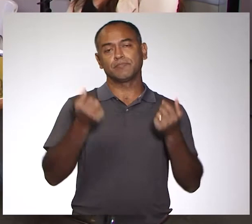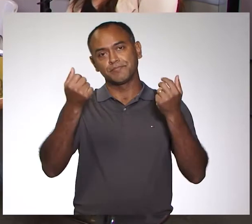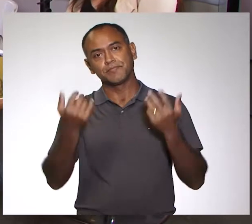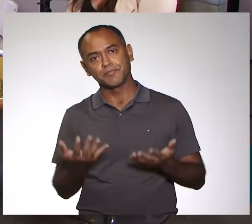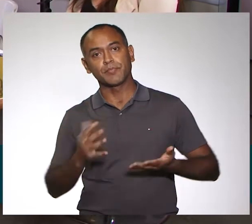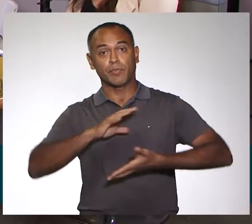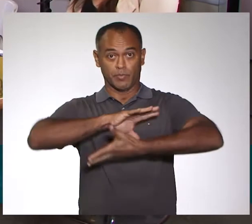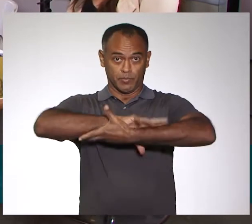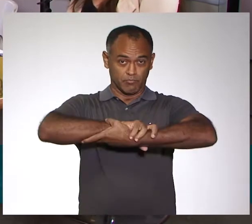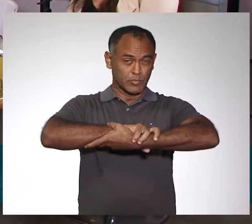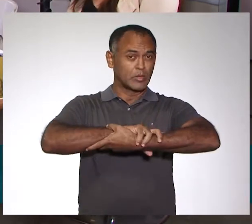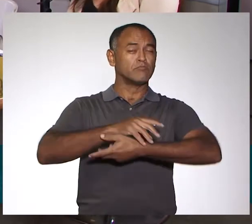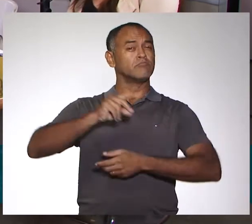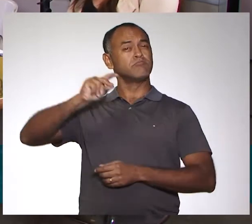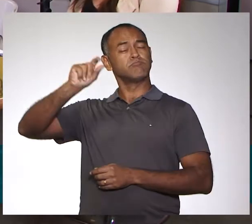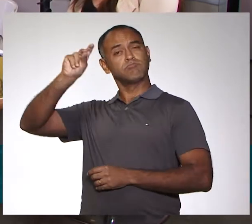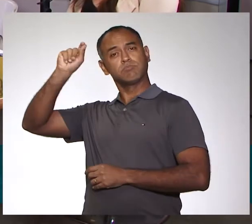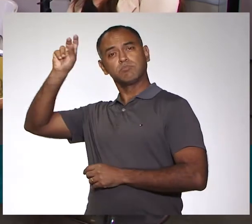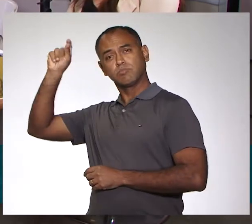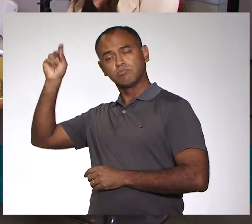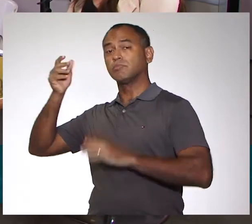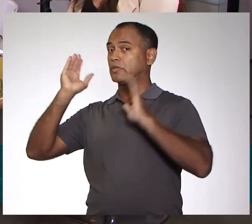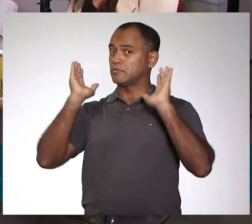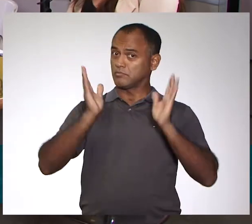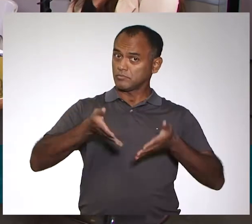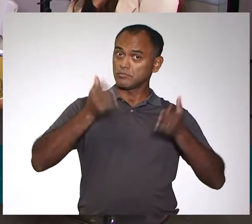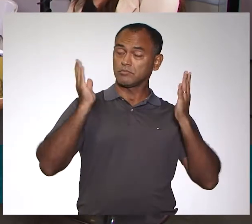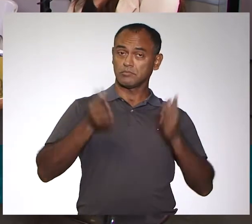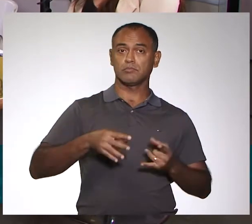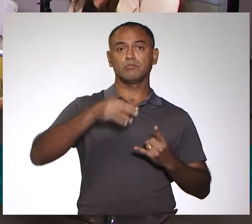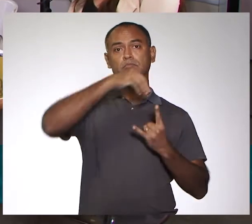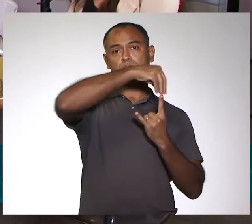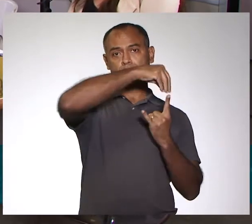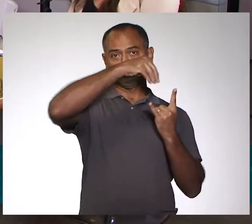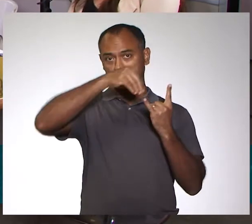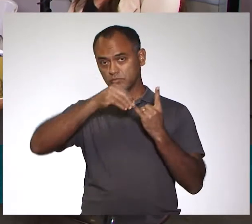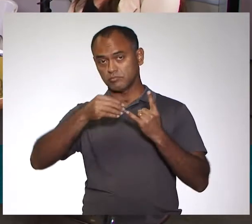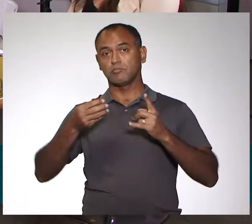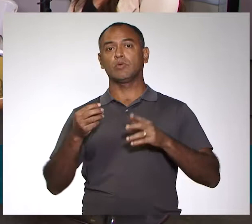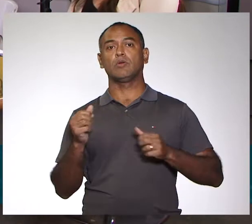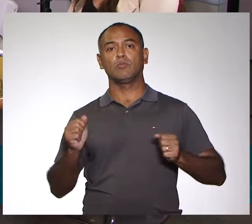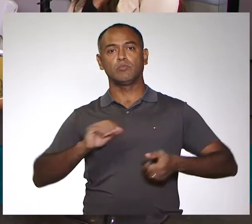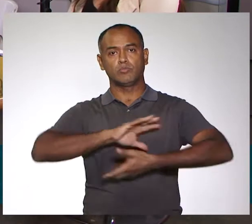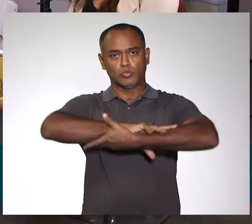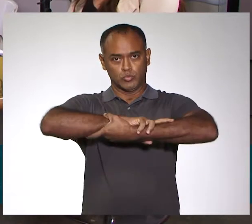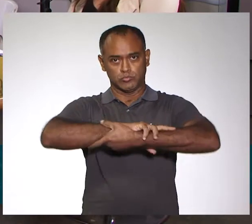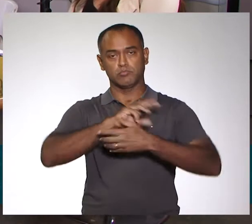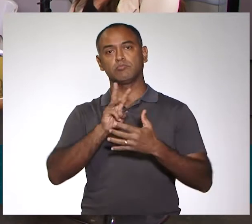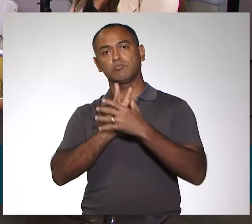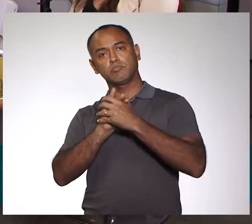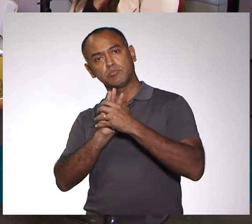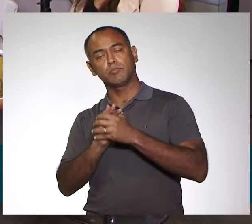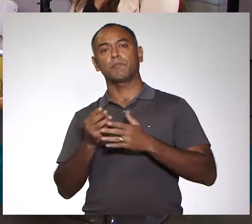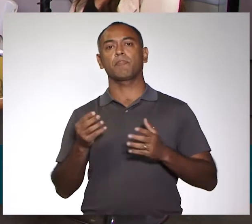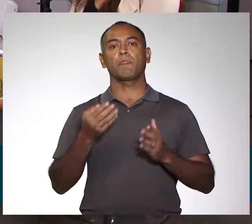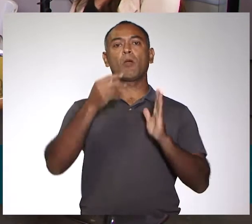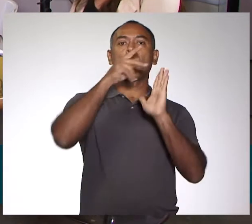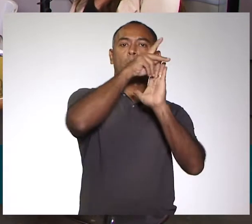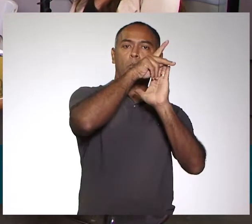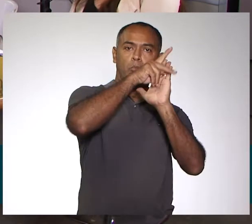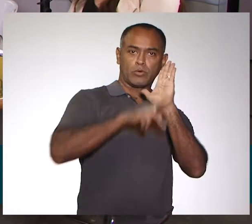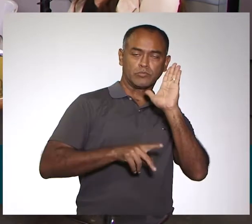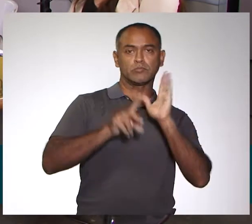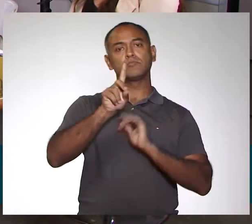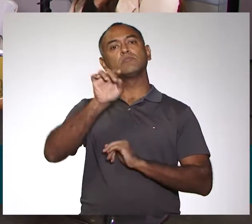parceria, ela já existe há muito tempo, essa parceria da Fiocruz com a UFRR. O projeto